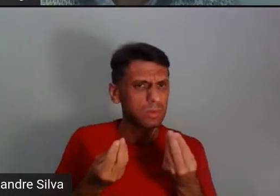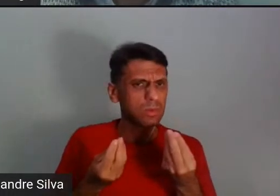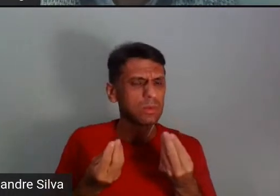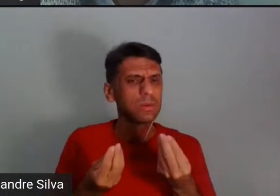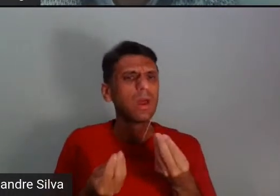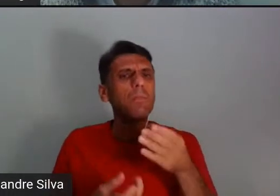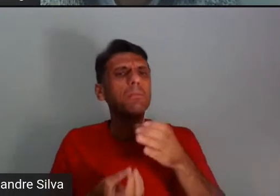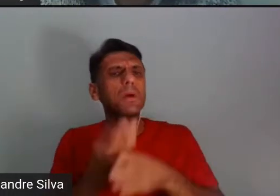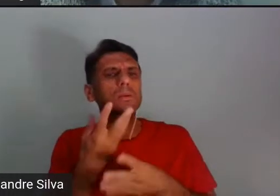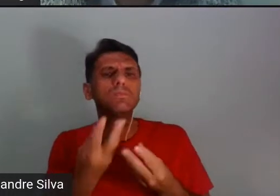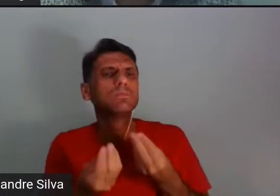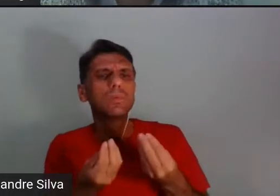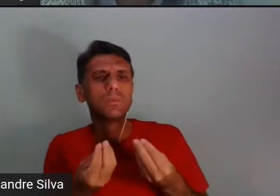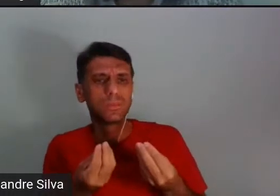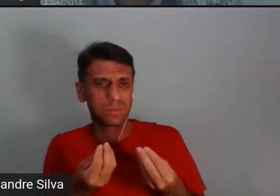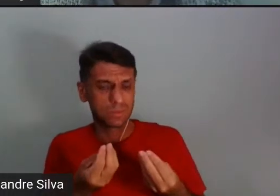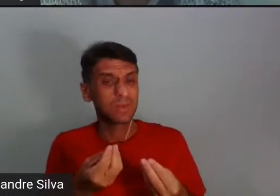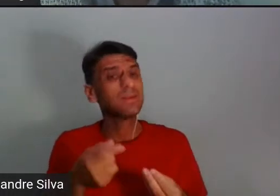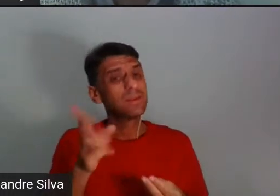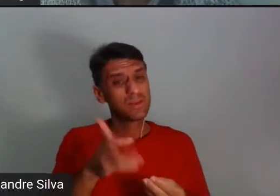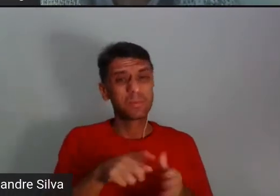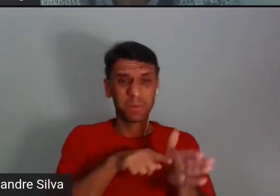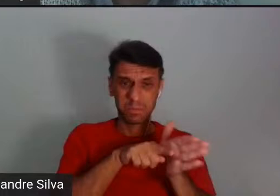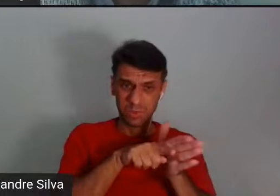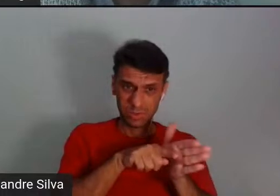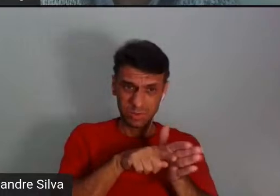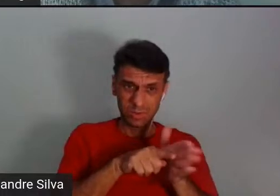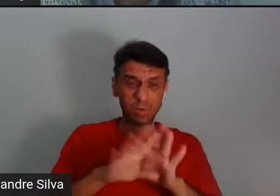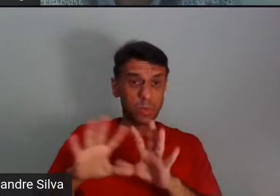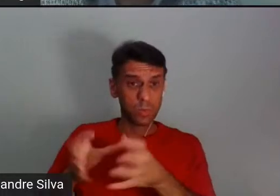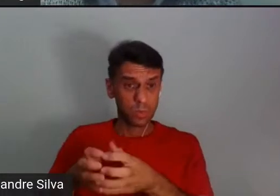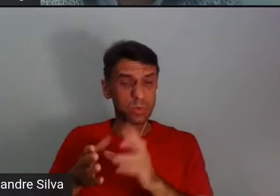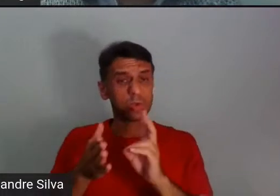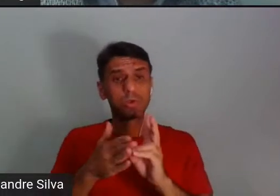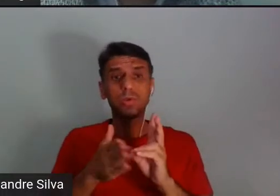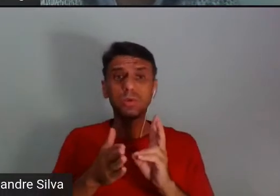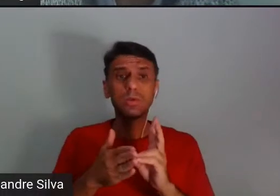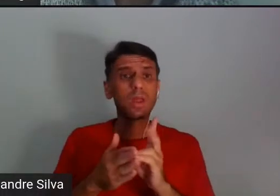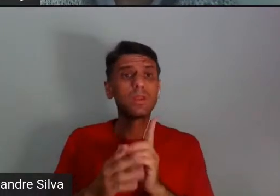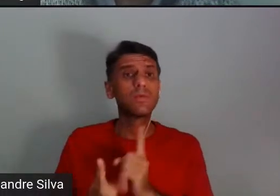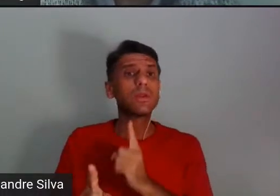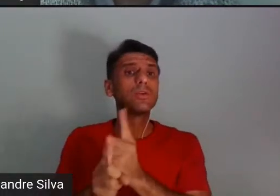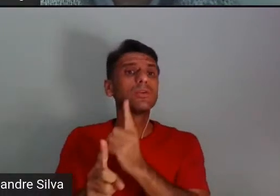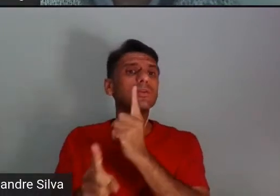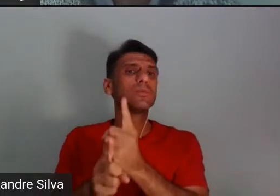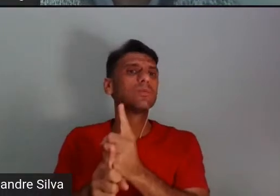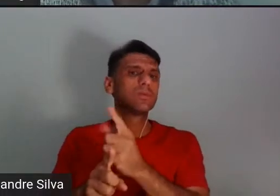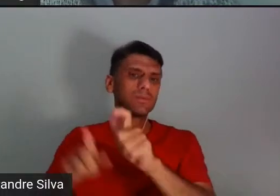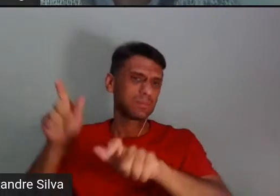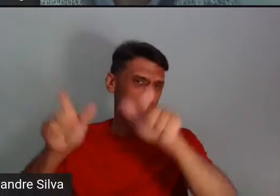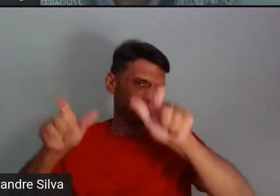E aí, por exemplo, é muito comum em pesquisas com povos indígenas que você identifique as pessoas.